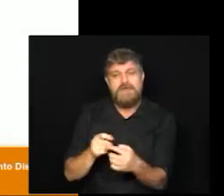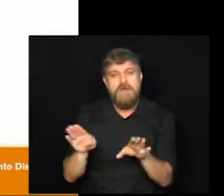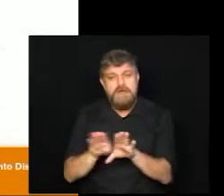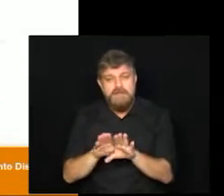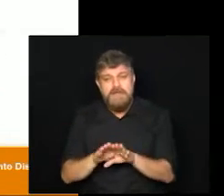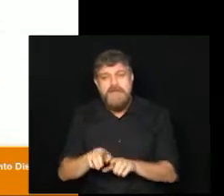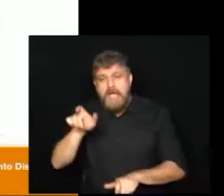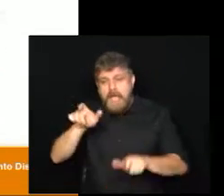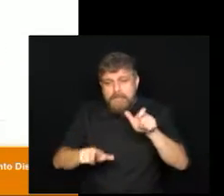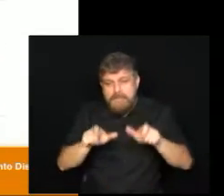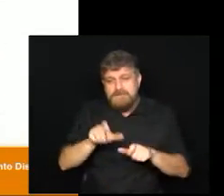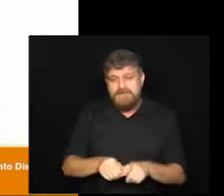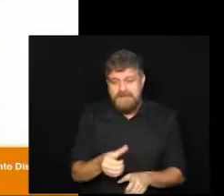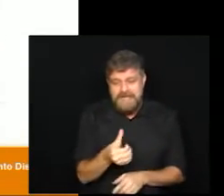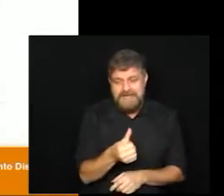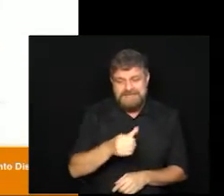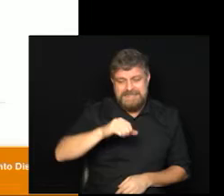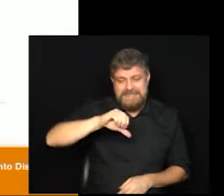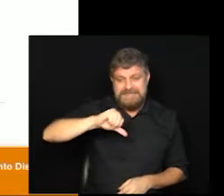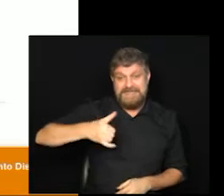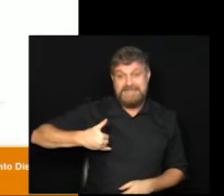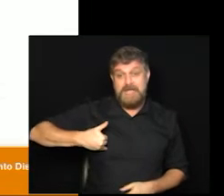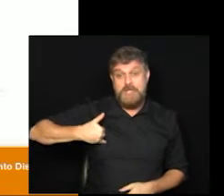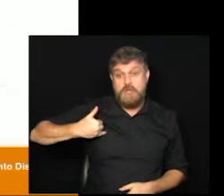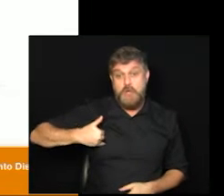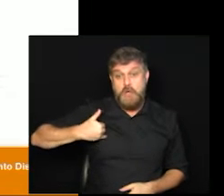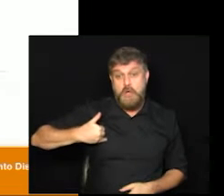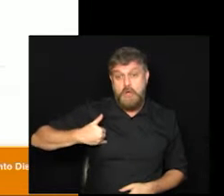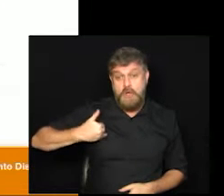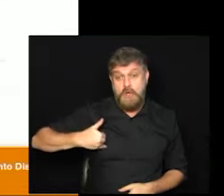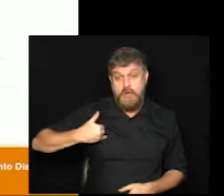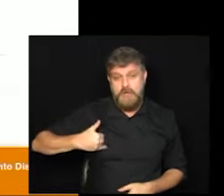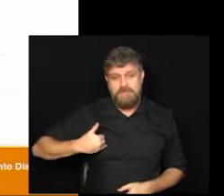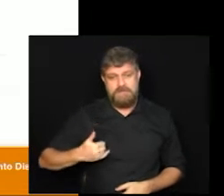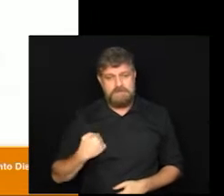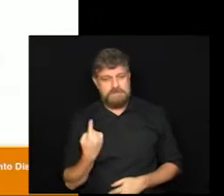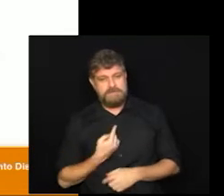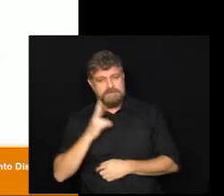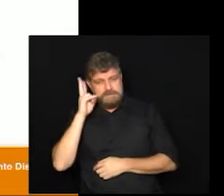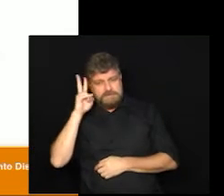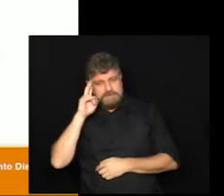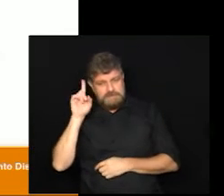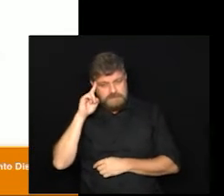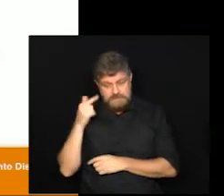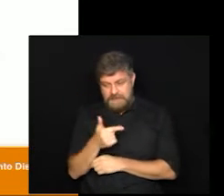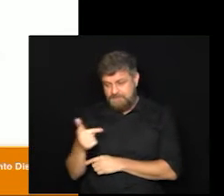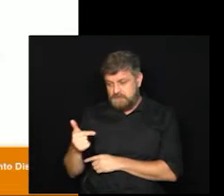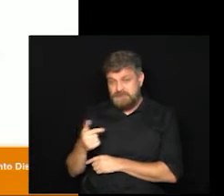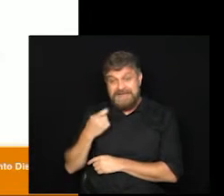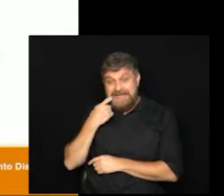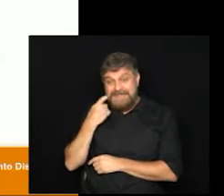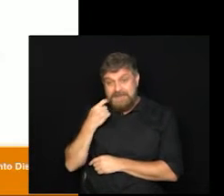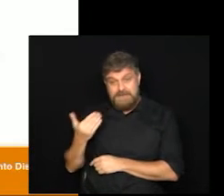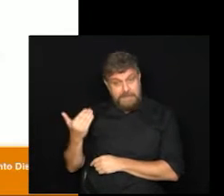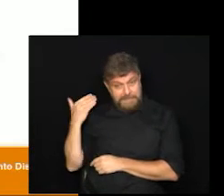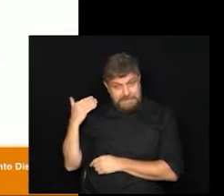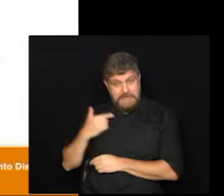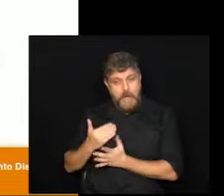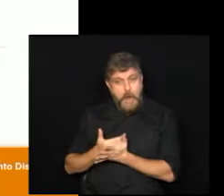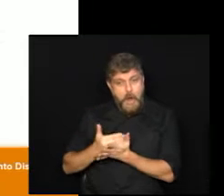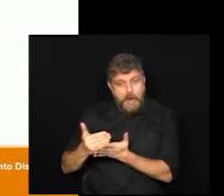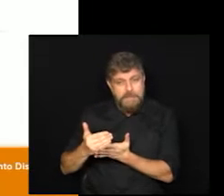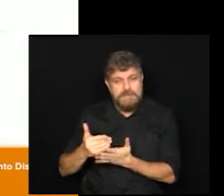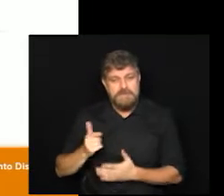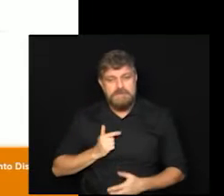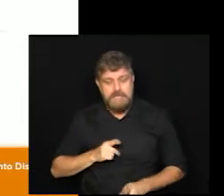das pessoas com 69 anos de idade. A gente lembra que no dia 22, na última sexta-feira, começou